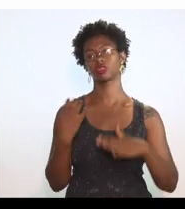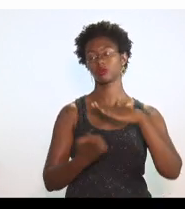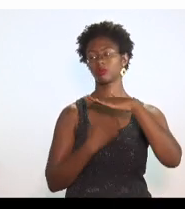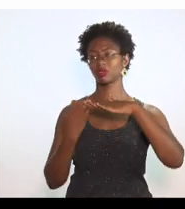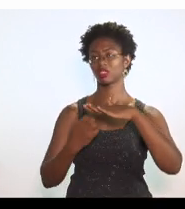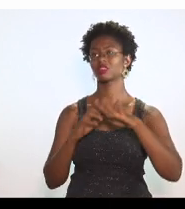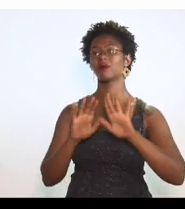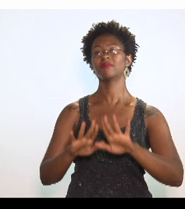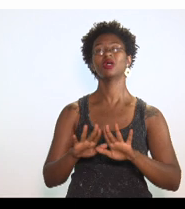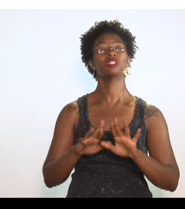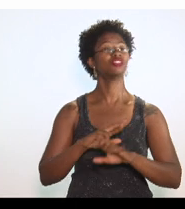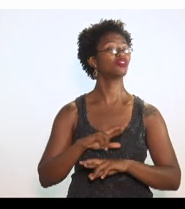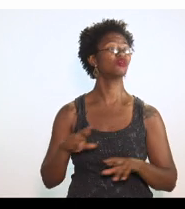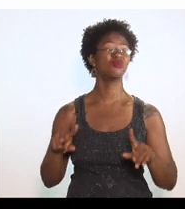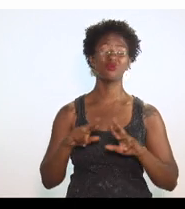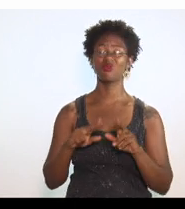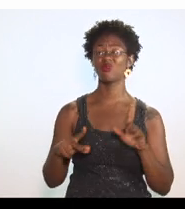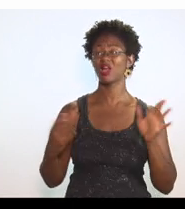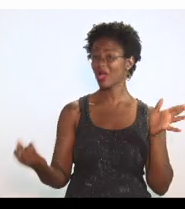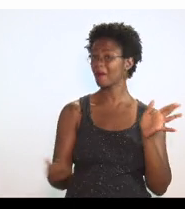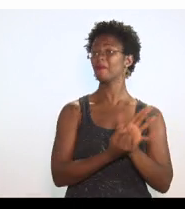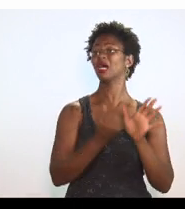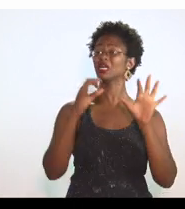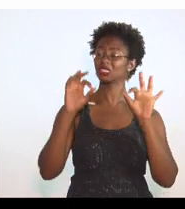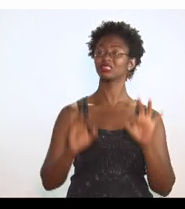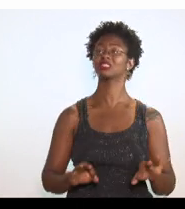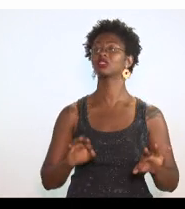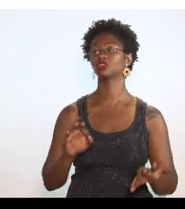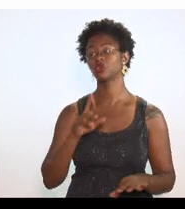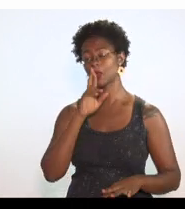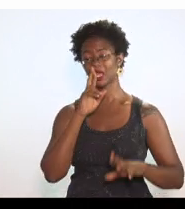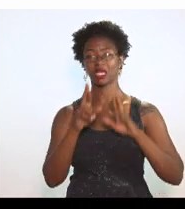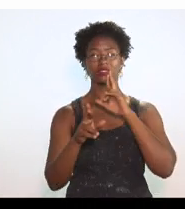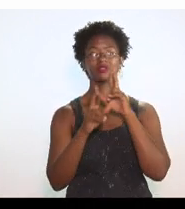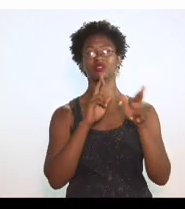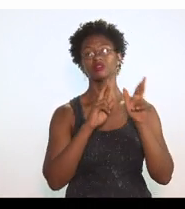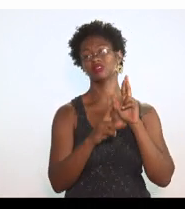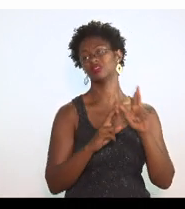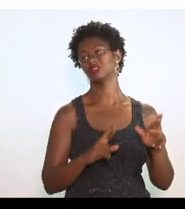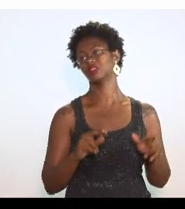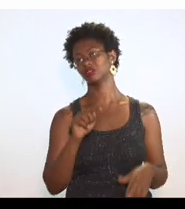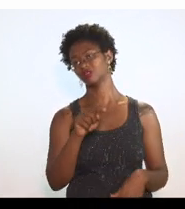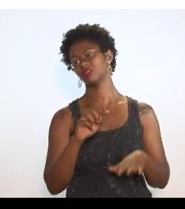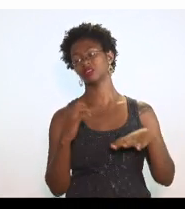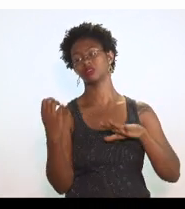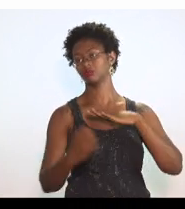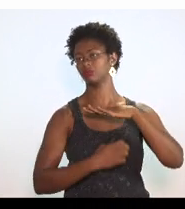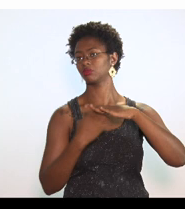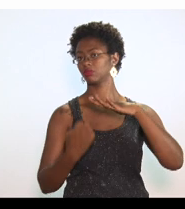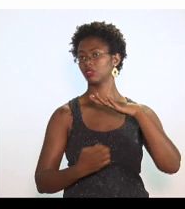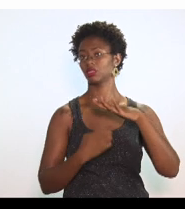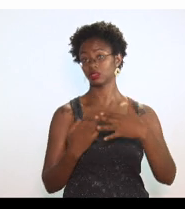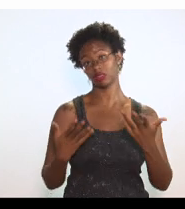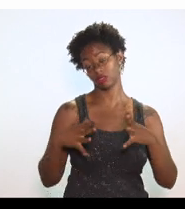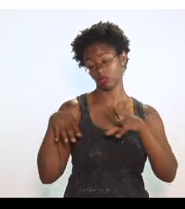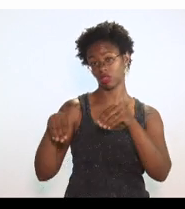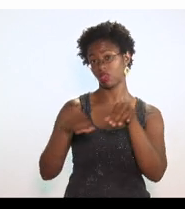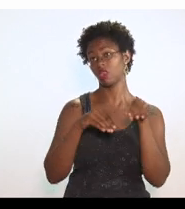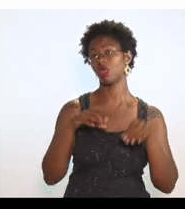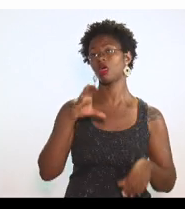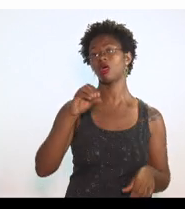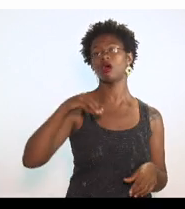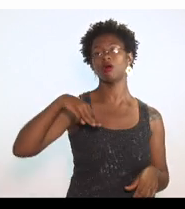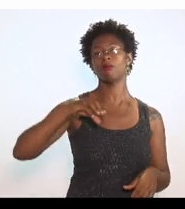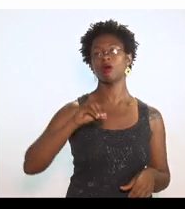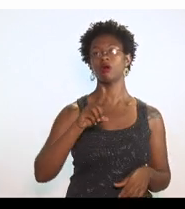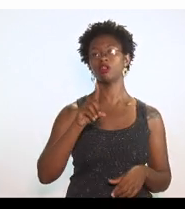um marcador do quanto é o resultado da empresa, porque ainda mais no trigo, que é uma commodity, ela